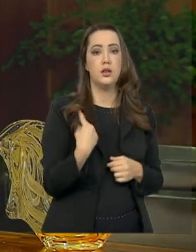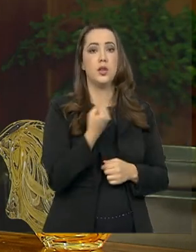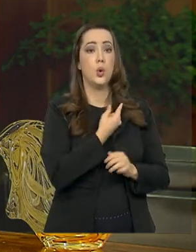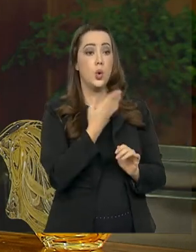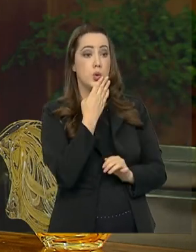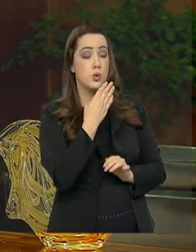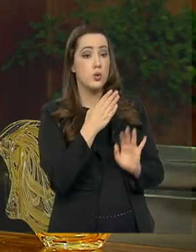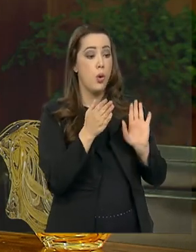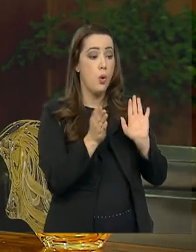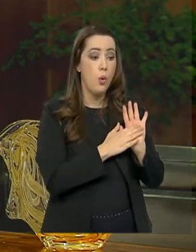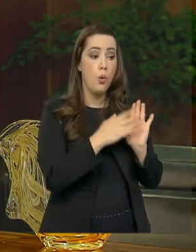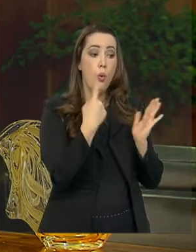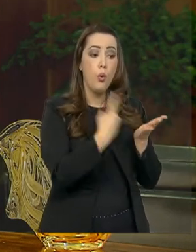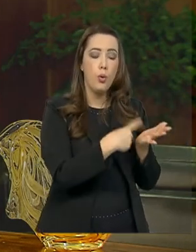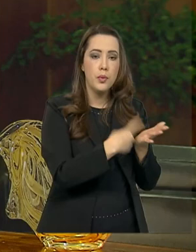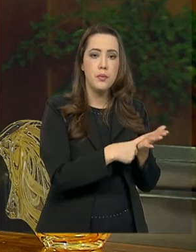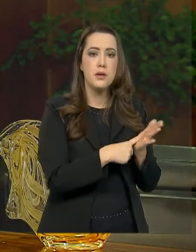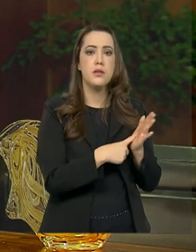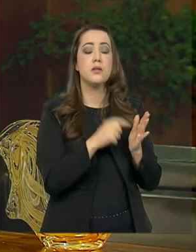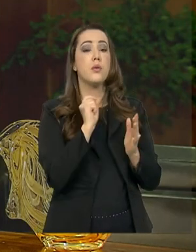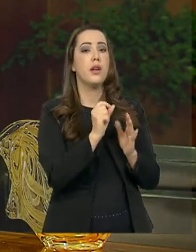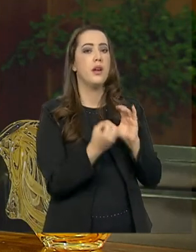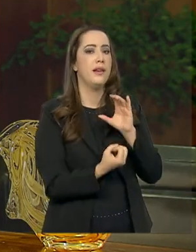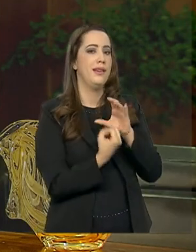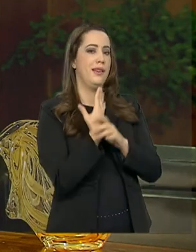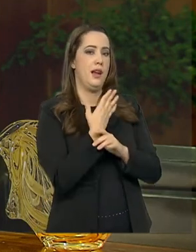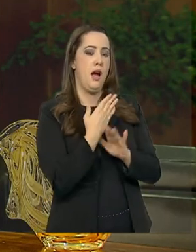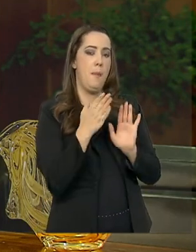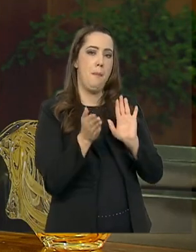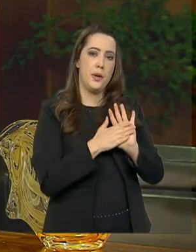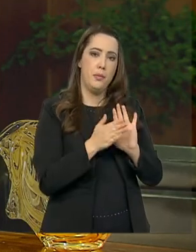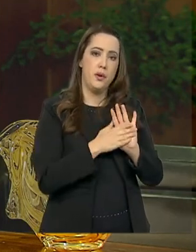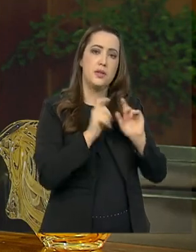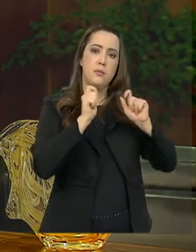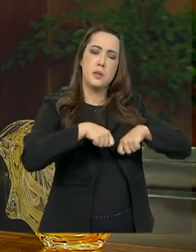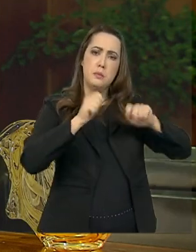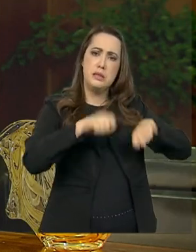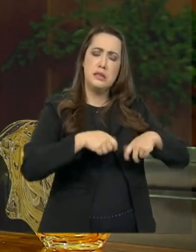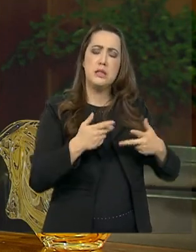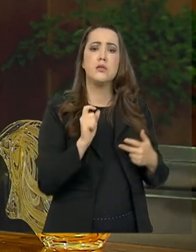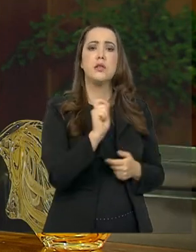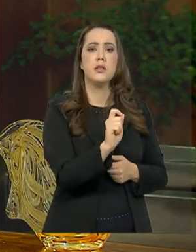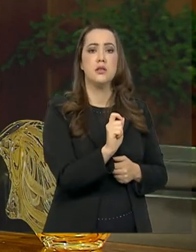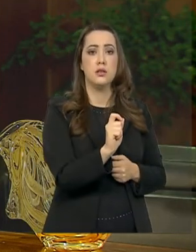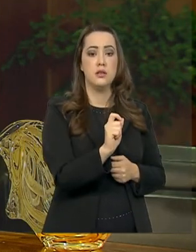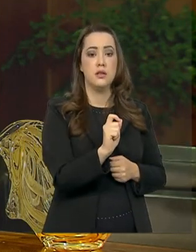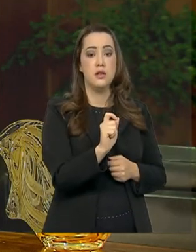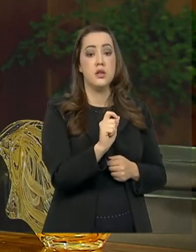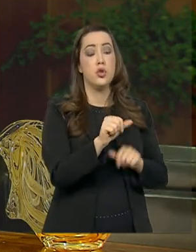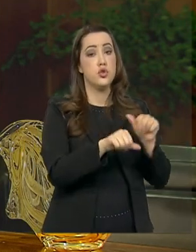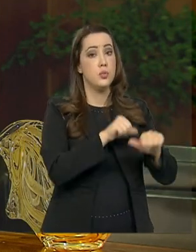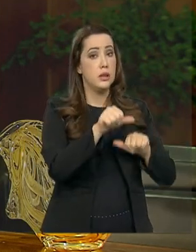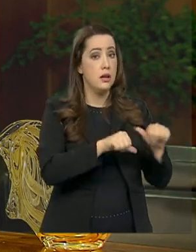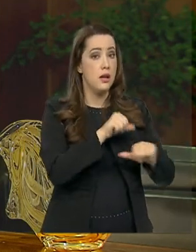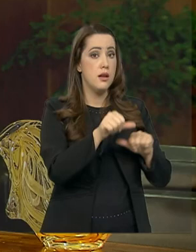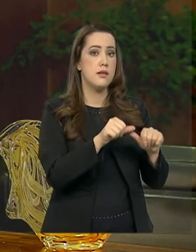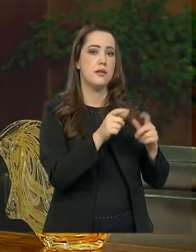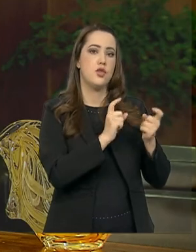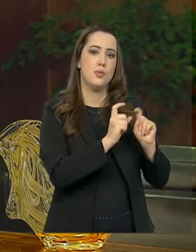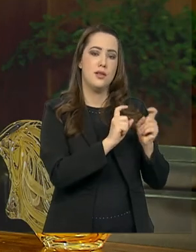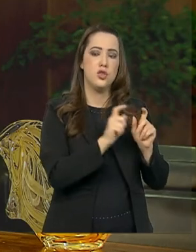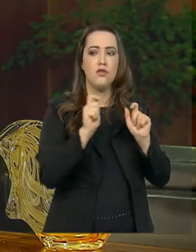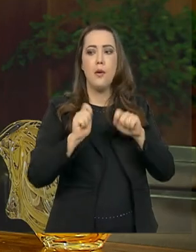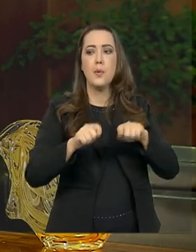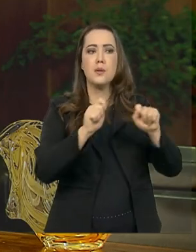procuramos construir uma proposta em que dê ao Estado brasileiro a possibilidade de se modernizar, de ter novas